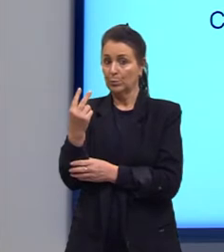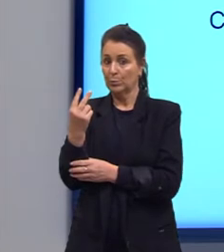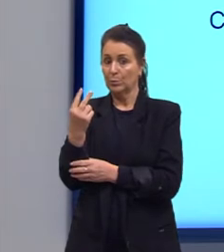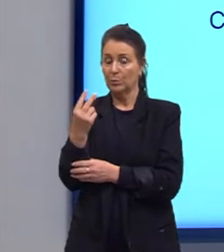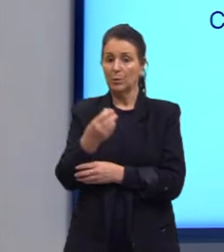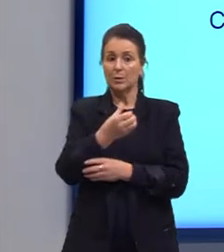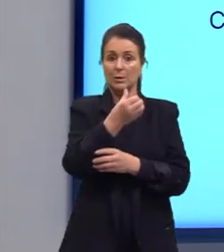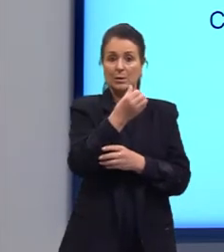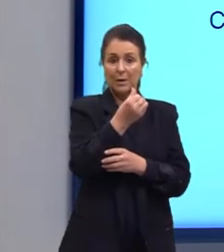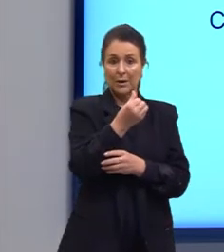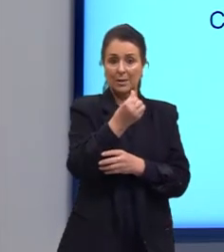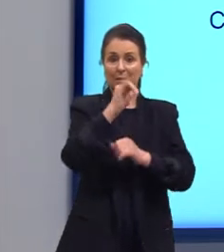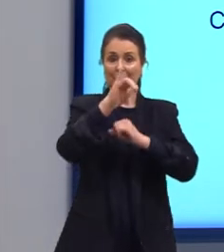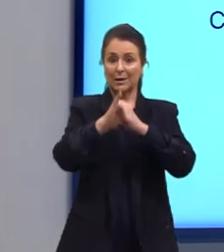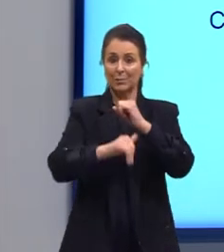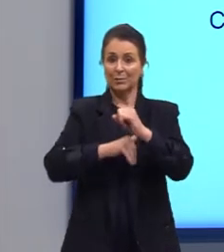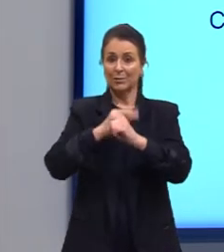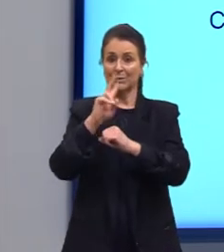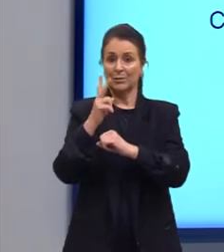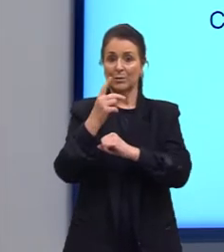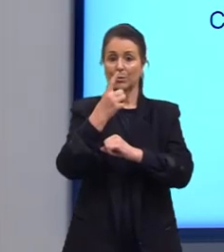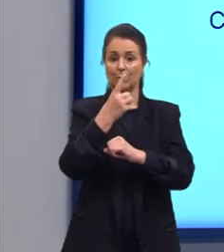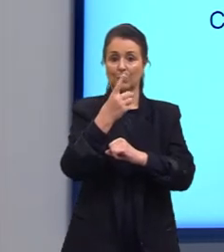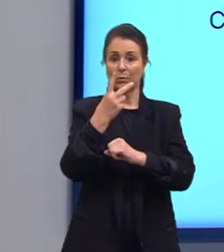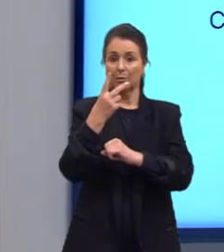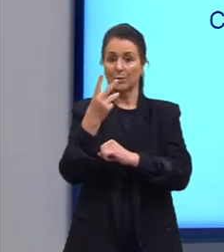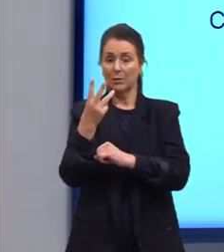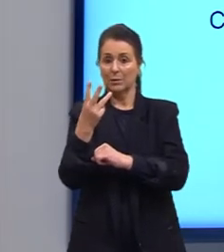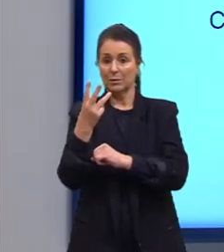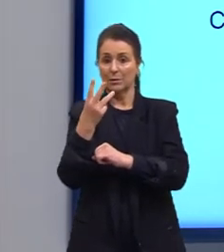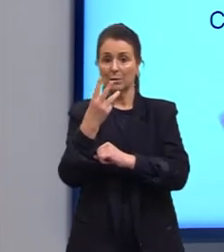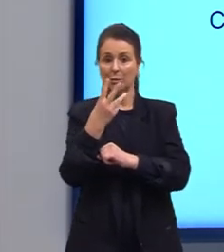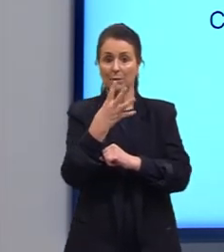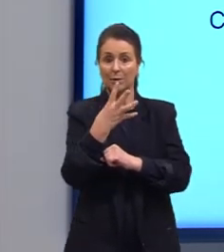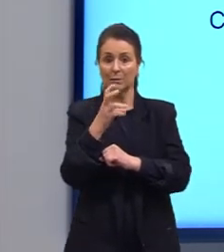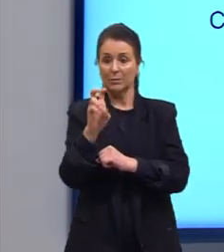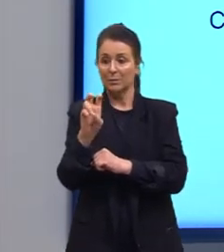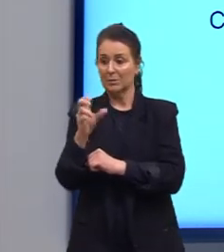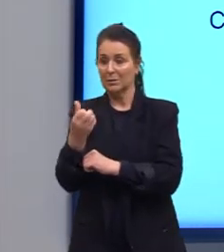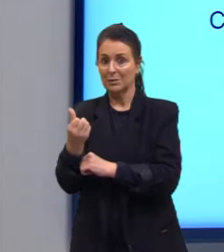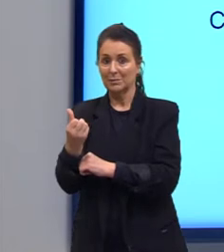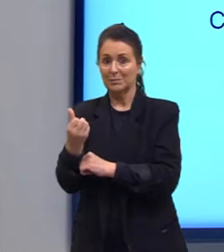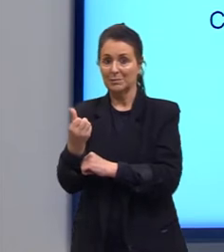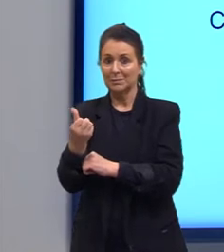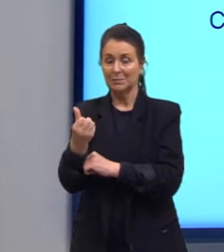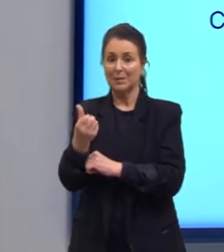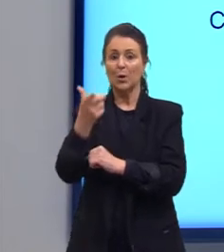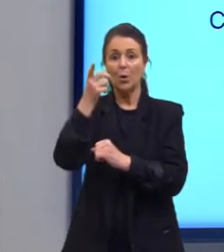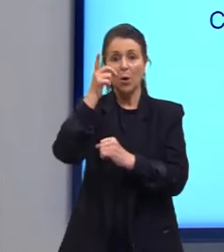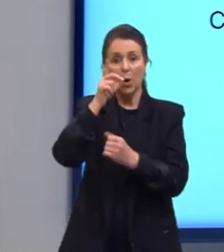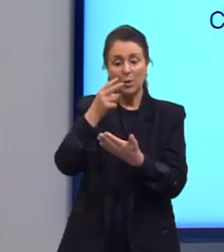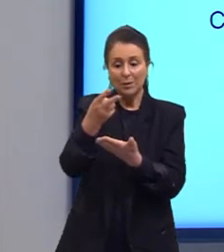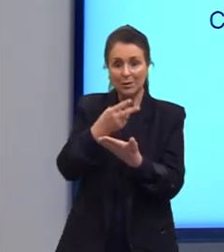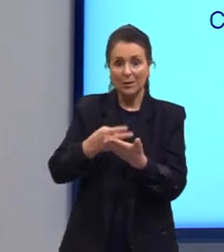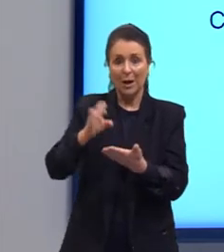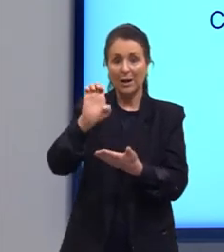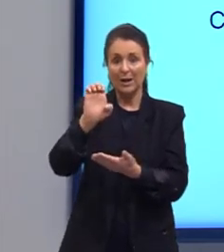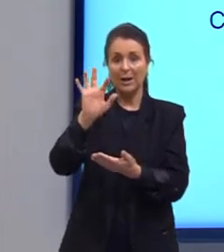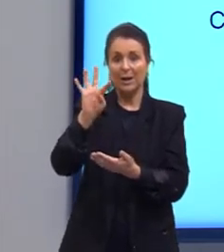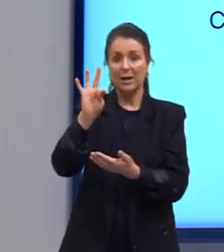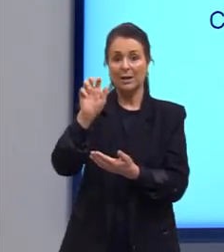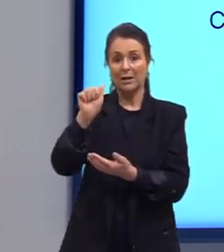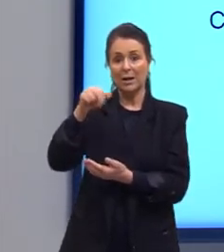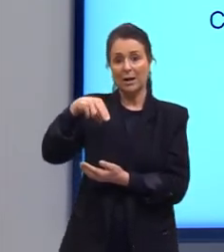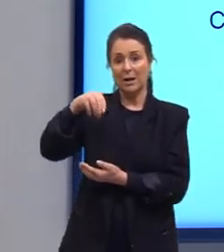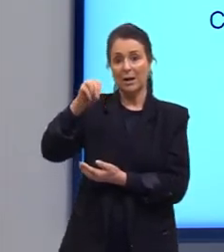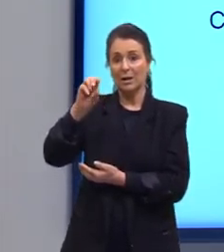átomos de hidrogênio. Um, dois, três, quatro, cinco, seis. Perfeito, eu consigo desenhar um etanol, que é